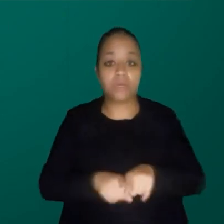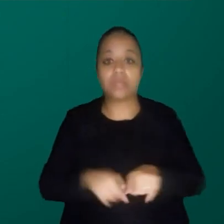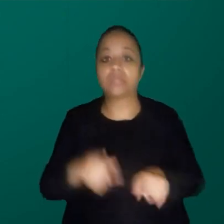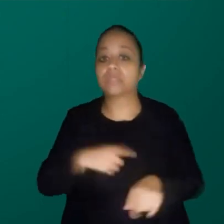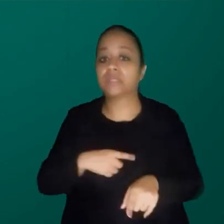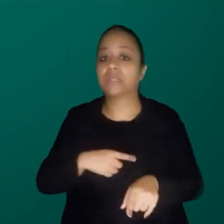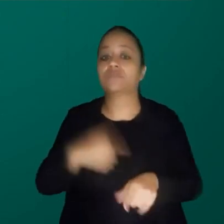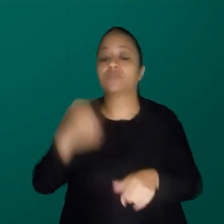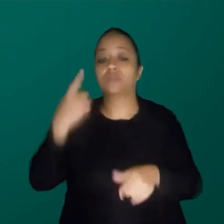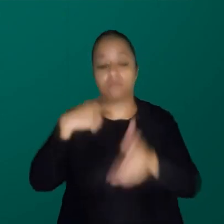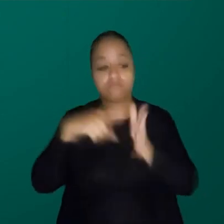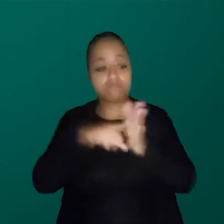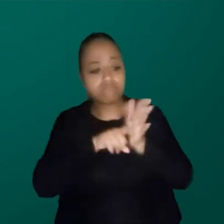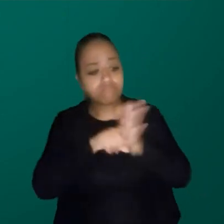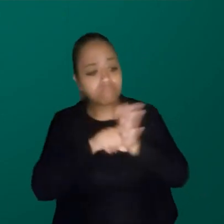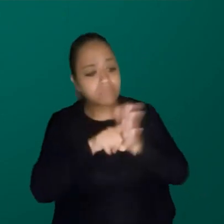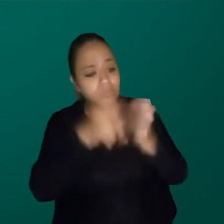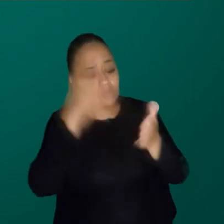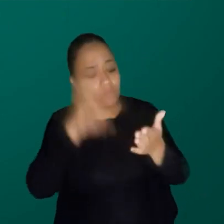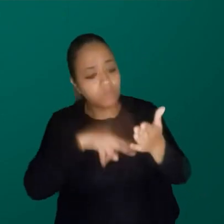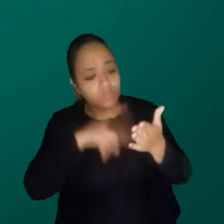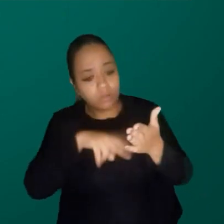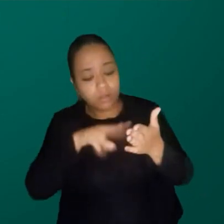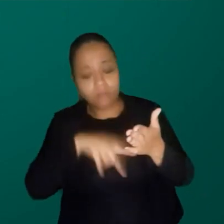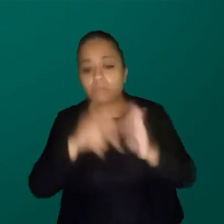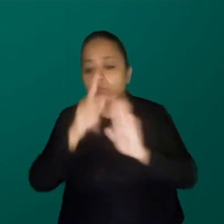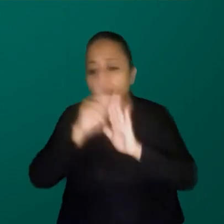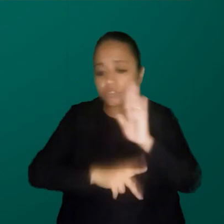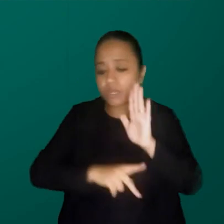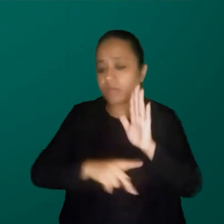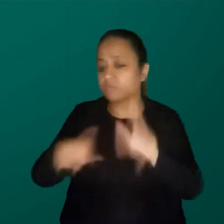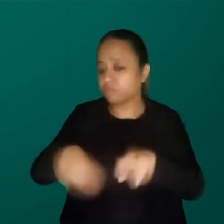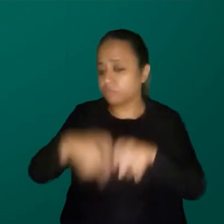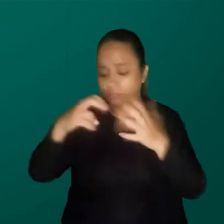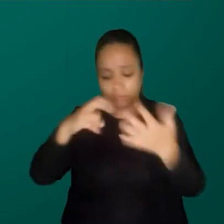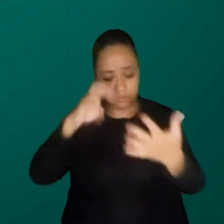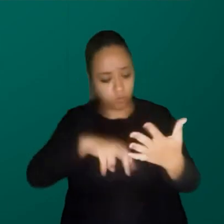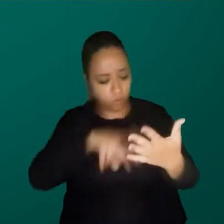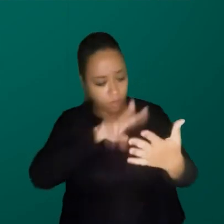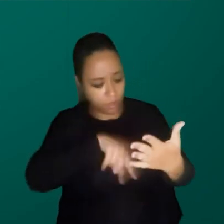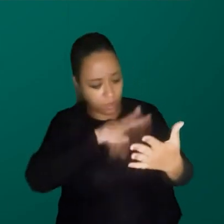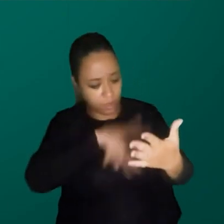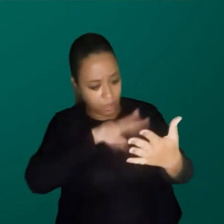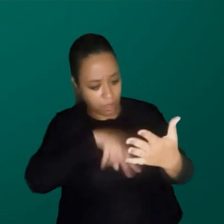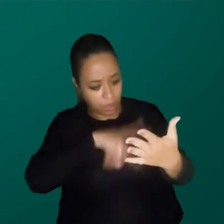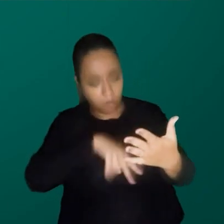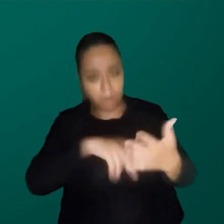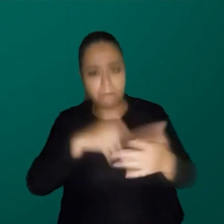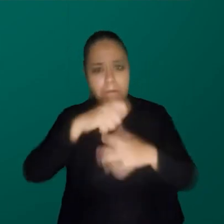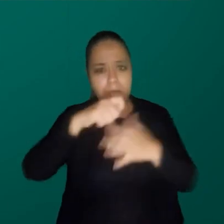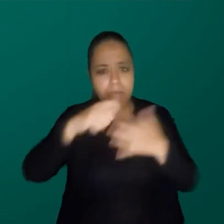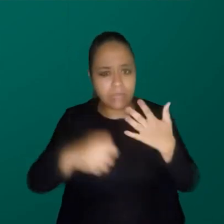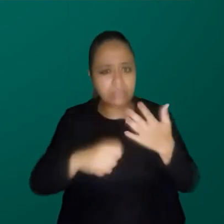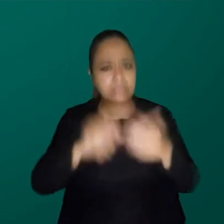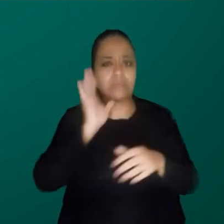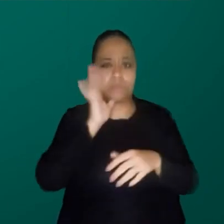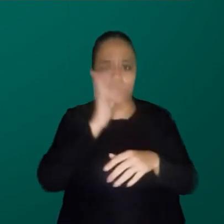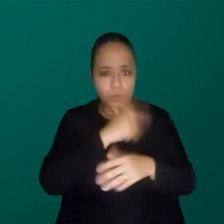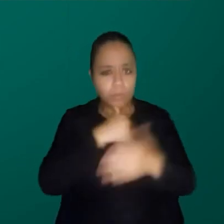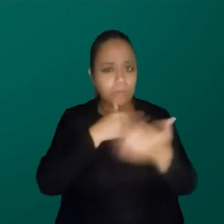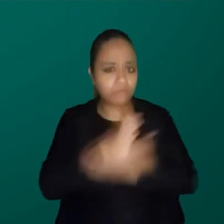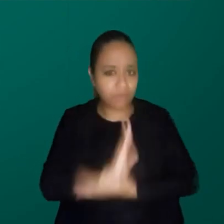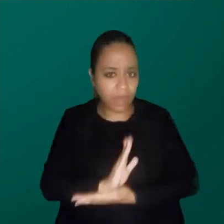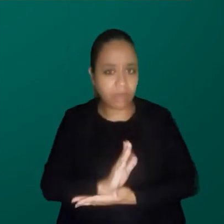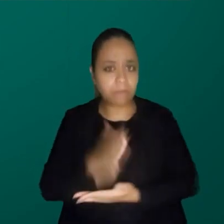e aí tem uma parecerista, e a pessoa que foi parecerista do meu projeto, primeiro sentou no projeto, demorou meses para aprovar e eu queria saber